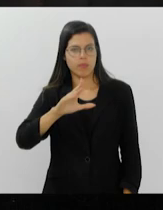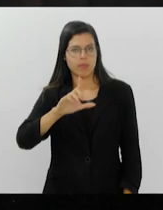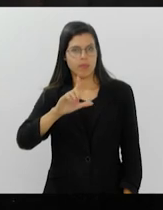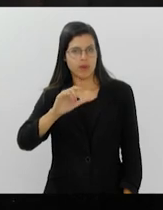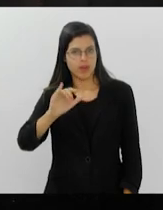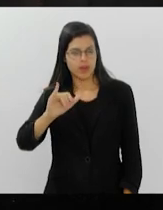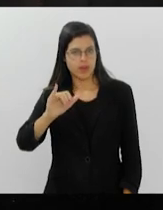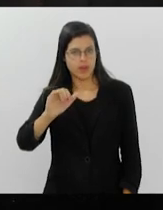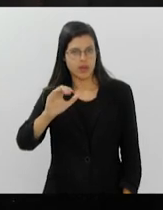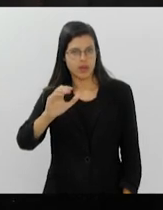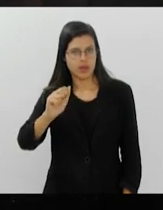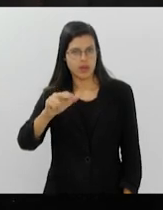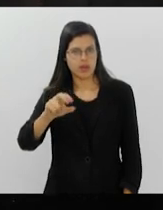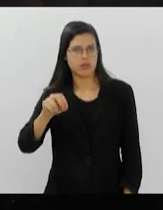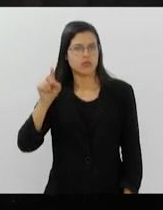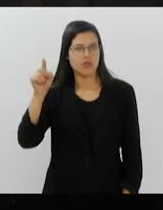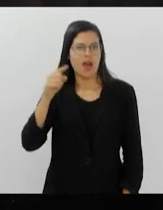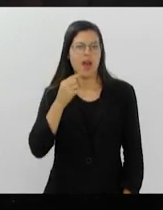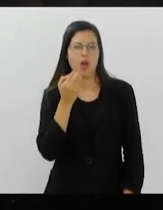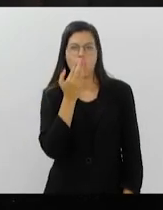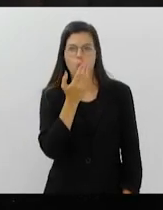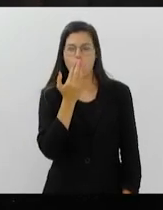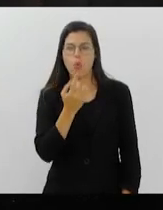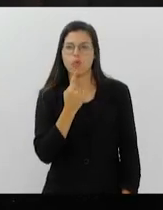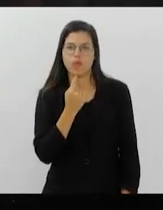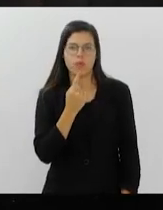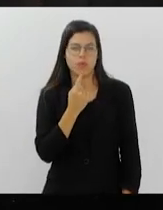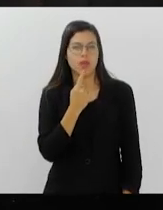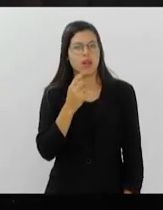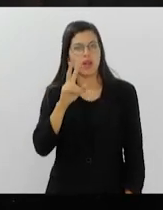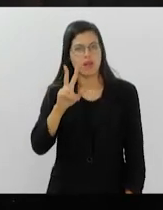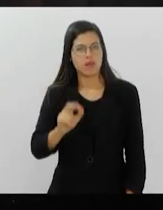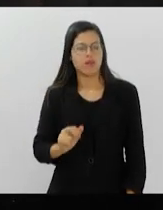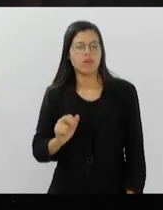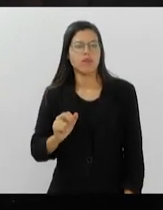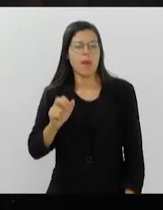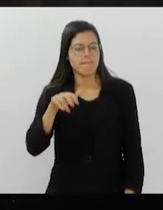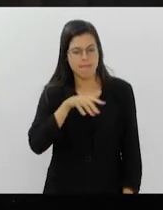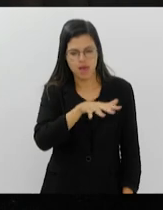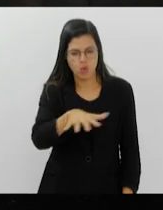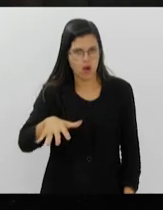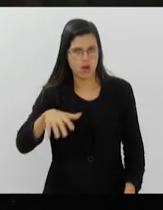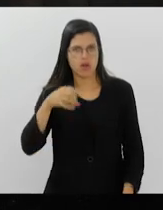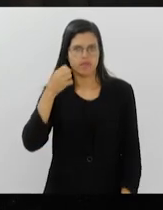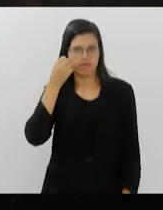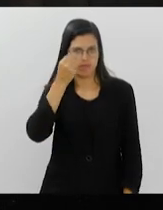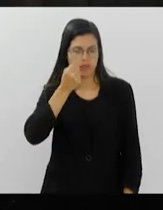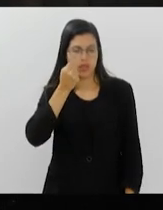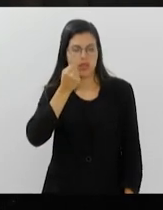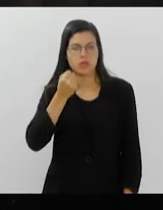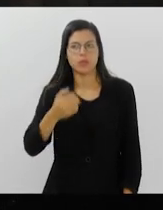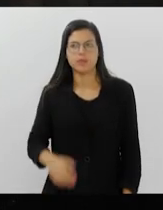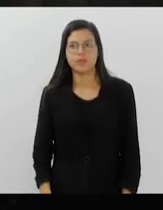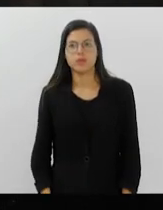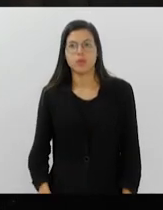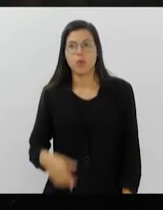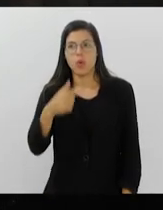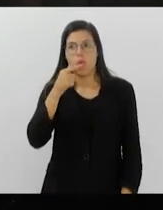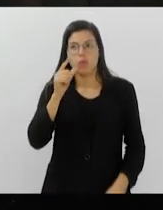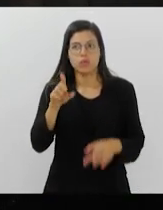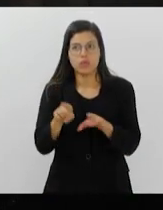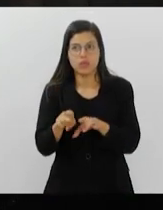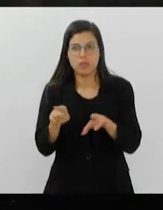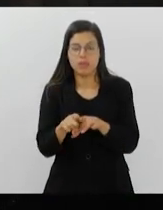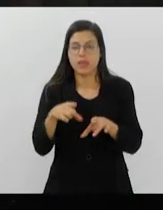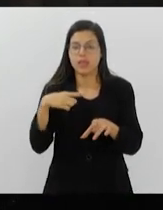vai ocupar a maioria do Senado. E, ontem, também, teve a eleição para a Câmara